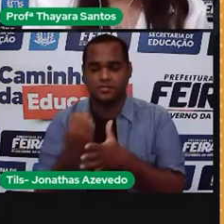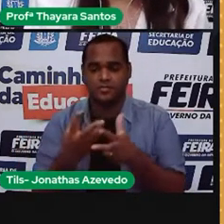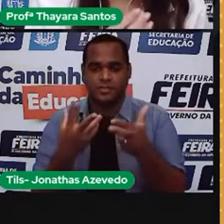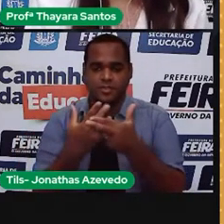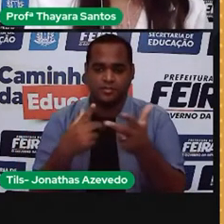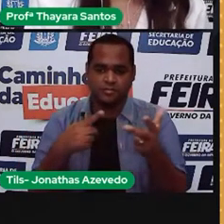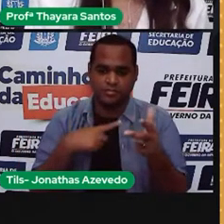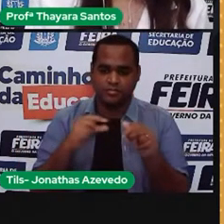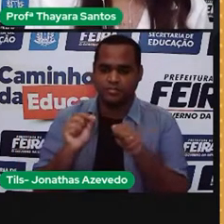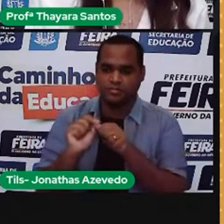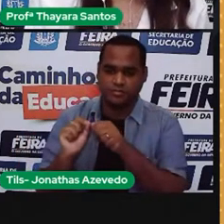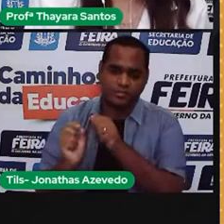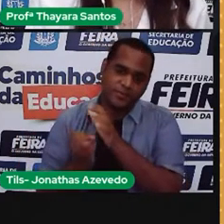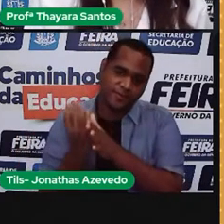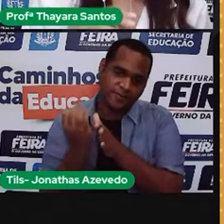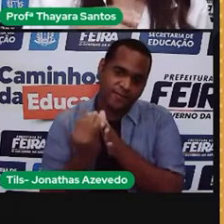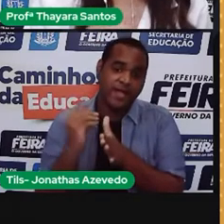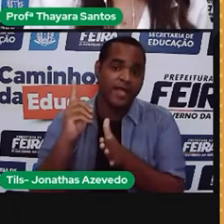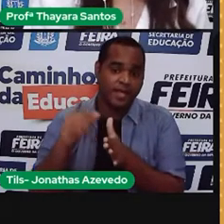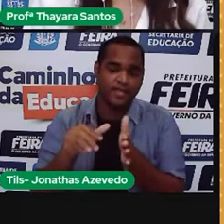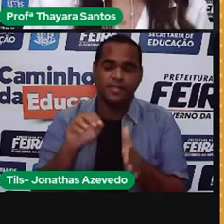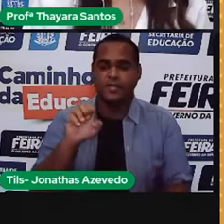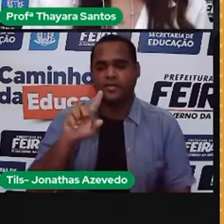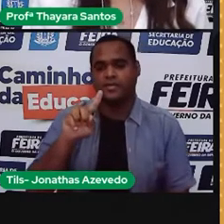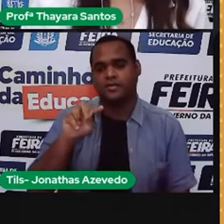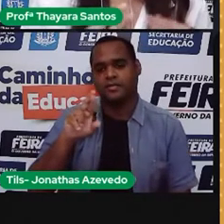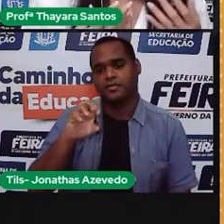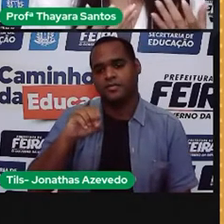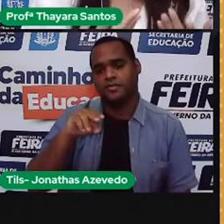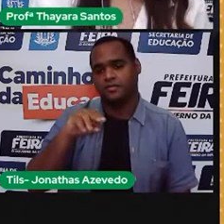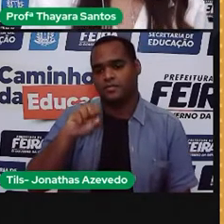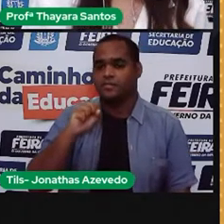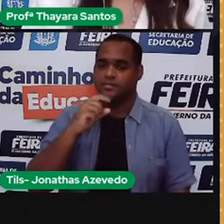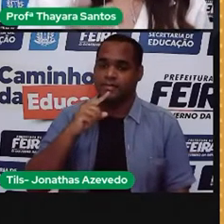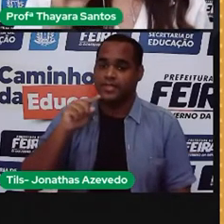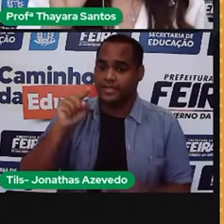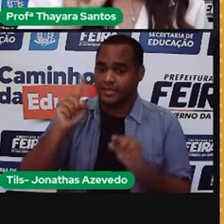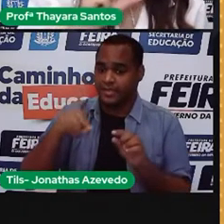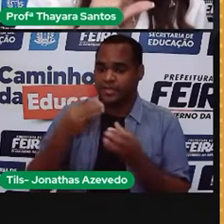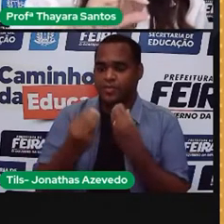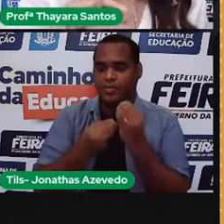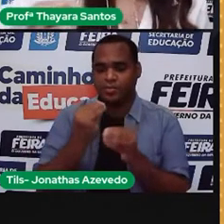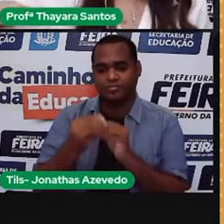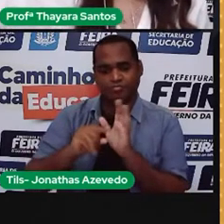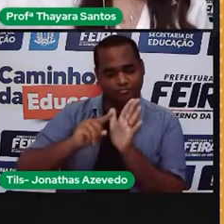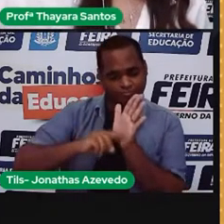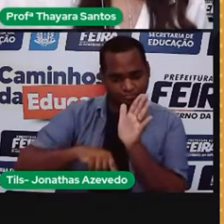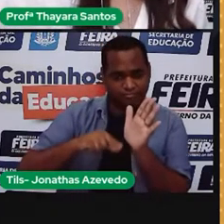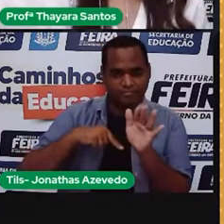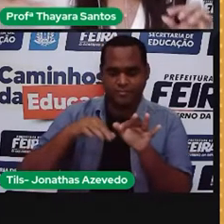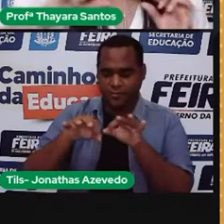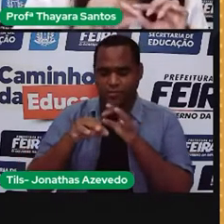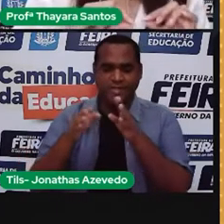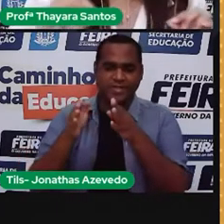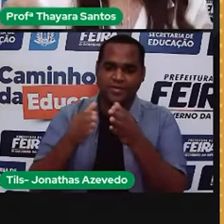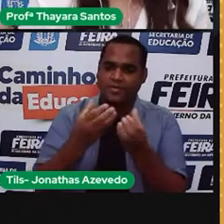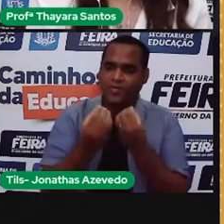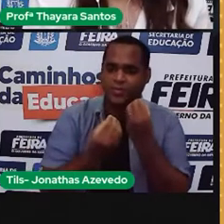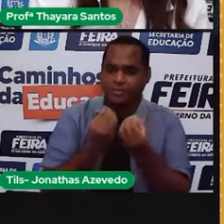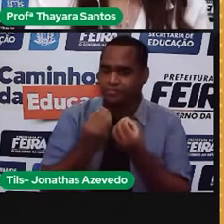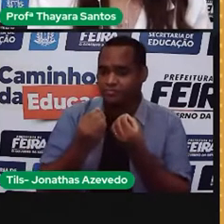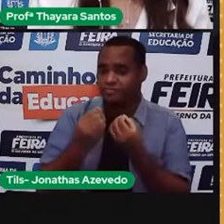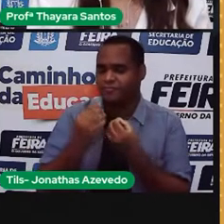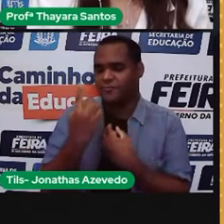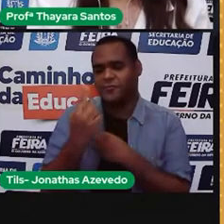partículas e uma delas são os elétrons. Esses elétrons, eles têm carga negativa e eles se organizam num sentido único